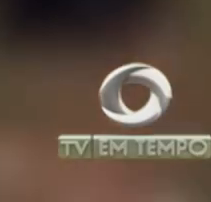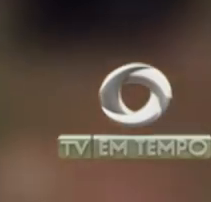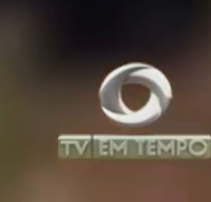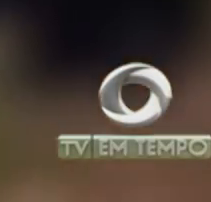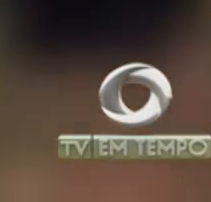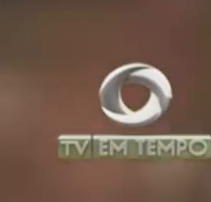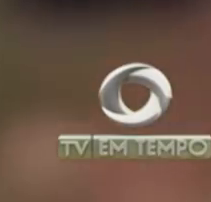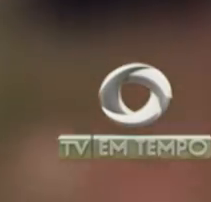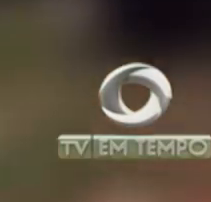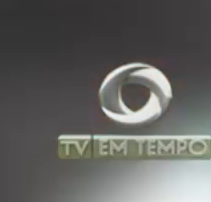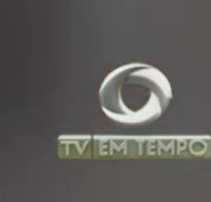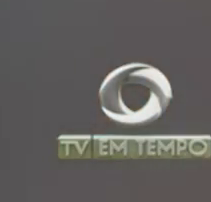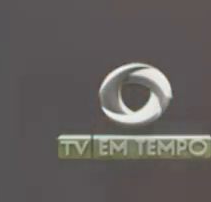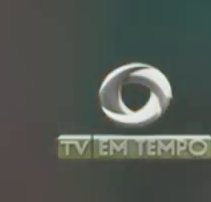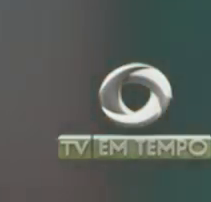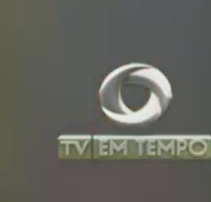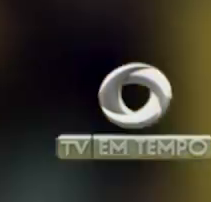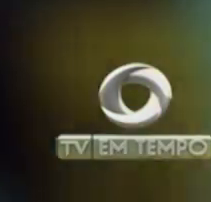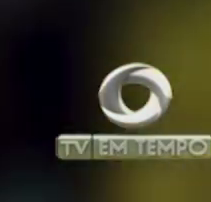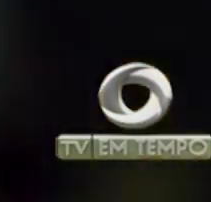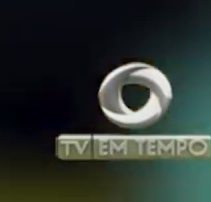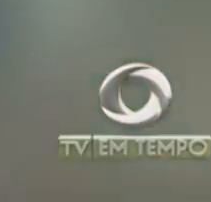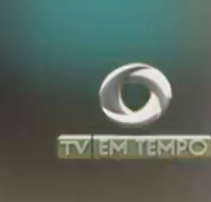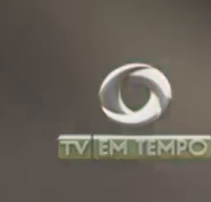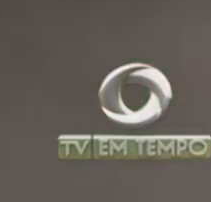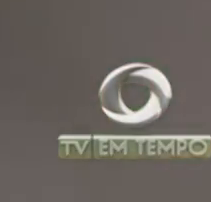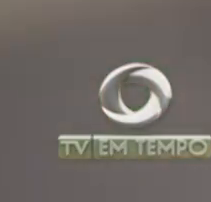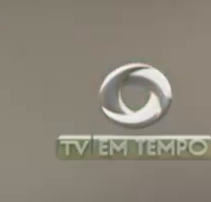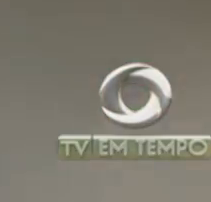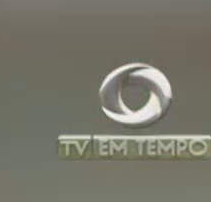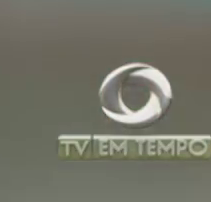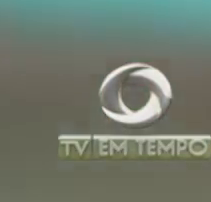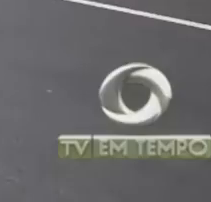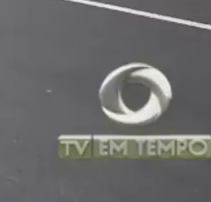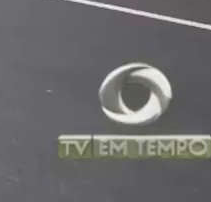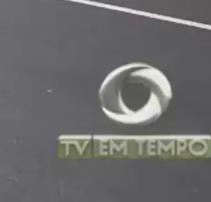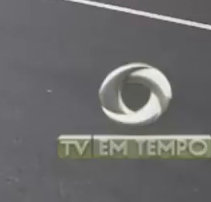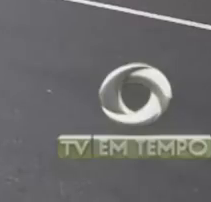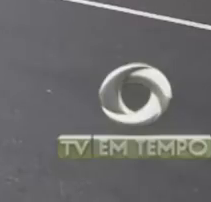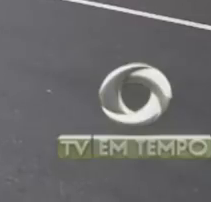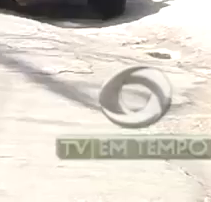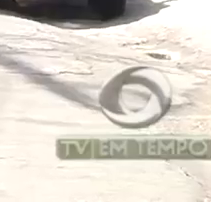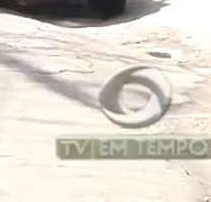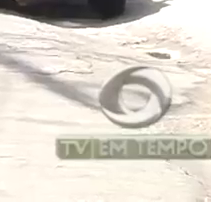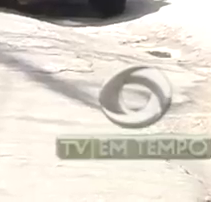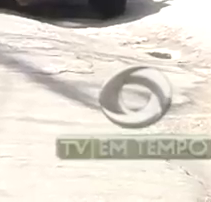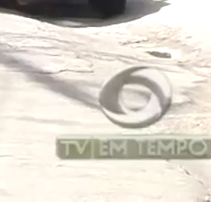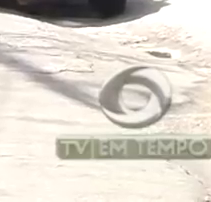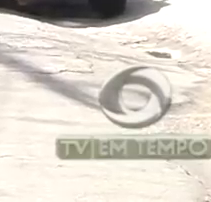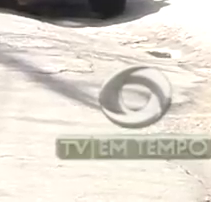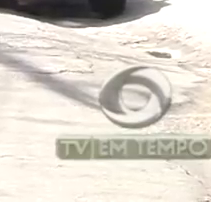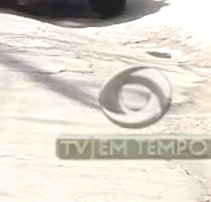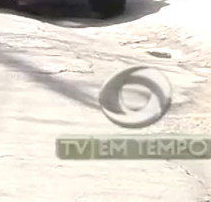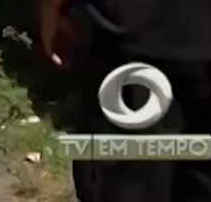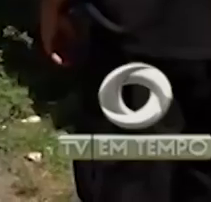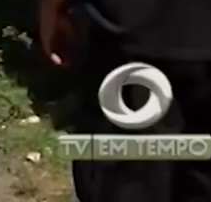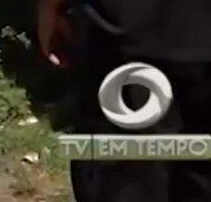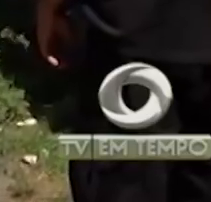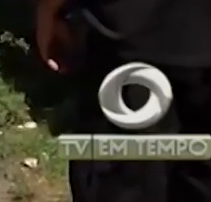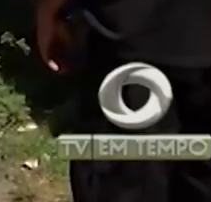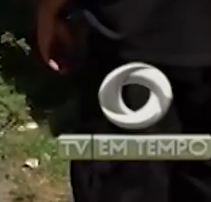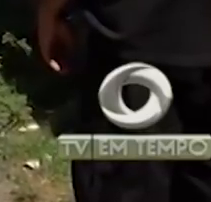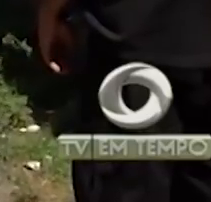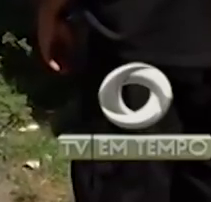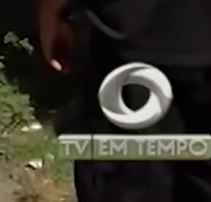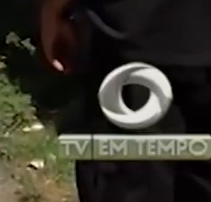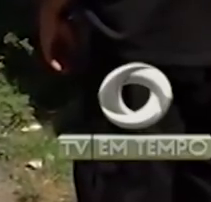Seis pessoas executadas, nove feridas. A partir desse dia, uma onda de mortes trouxe medo à Zona Oeste. Além